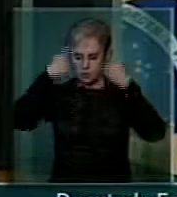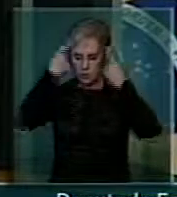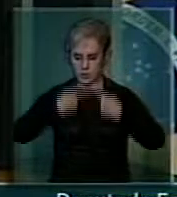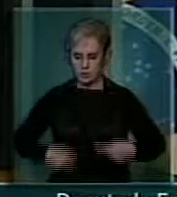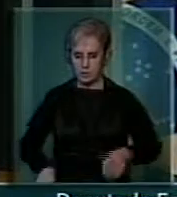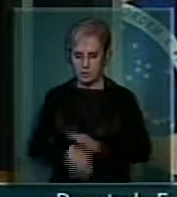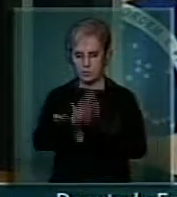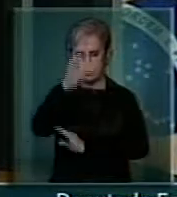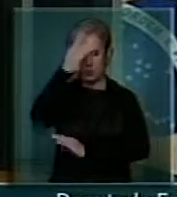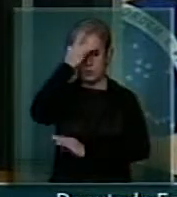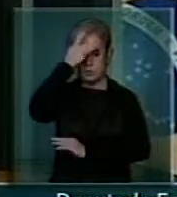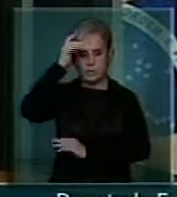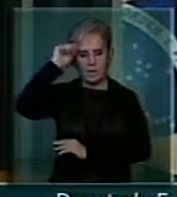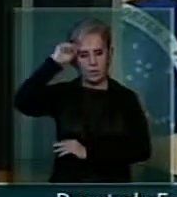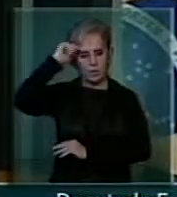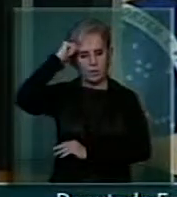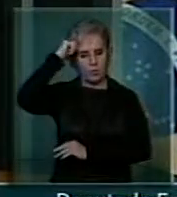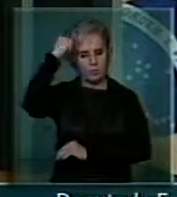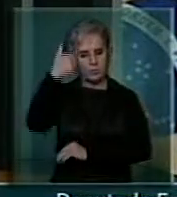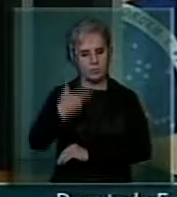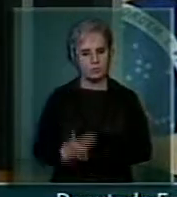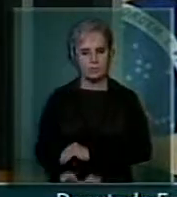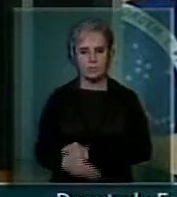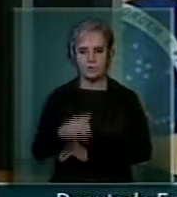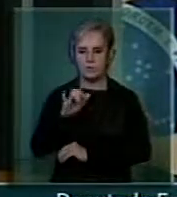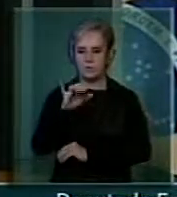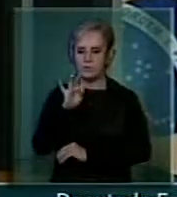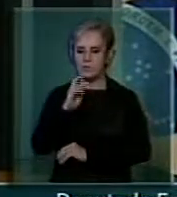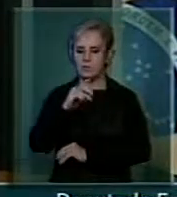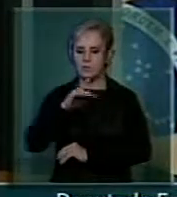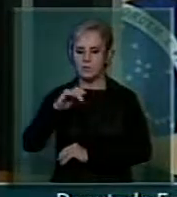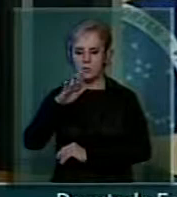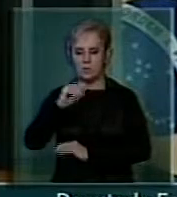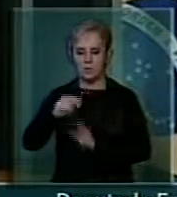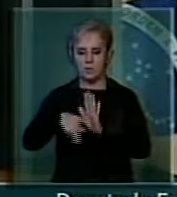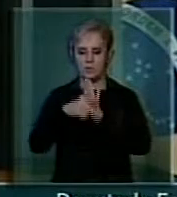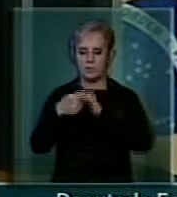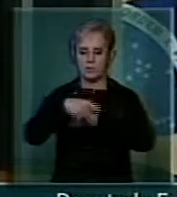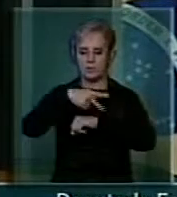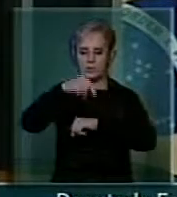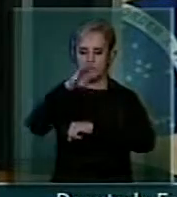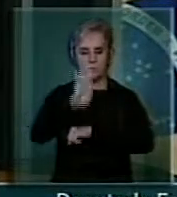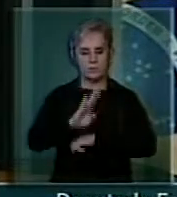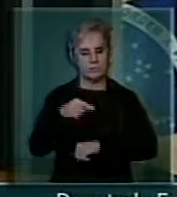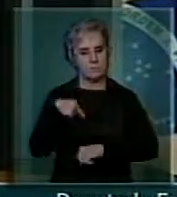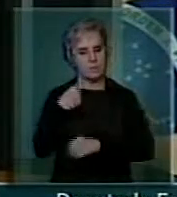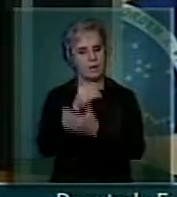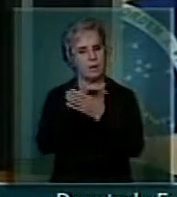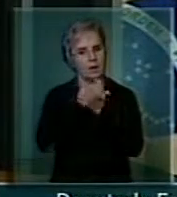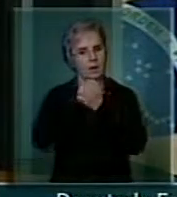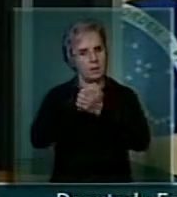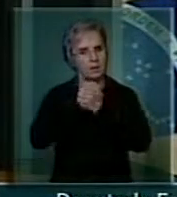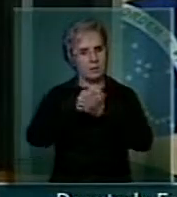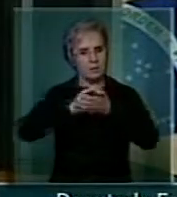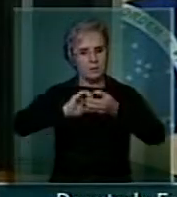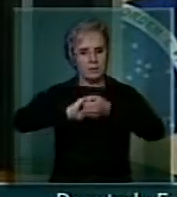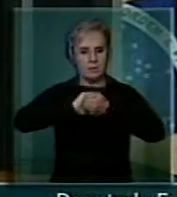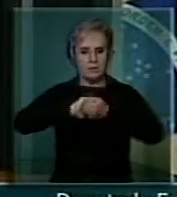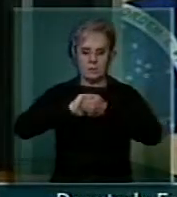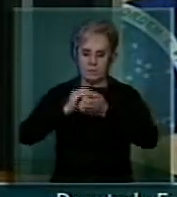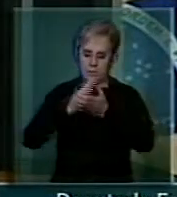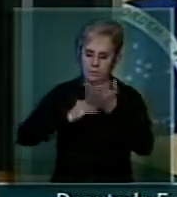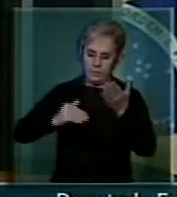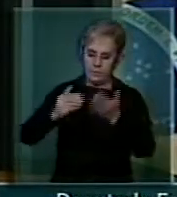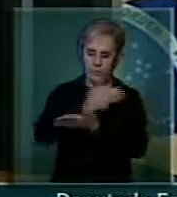consciência ética do nosso país. Portanto, fica aqui o nosso abraço, nosso cumprimento a todos